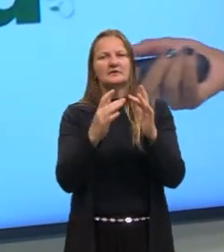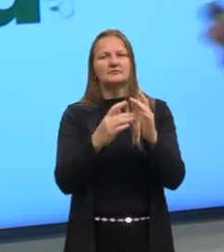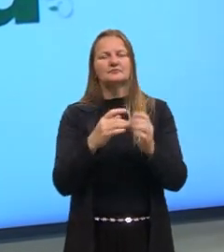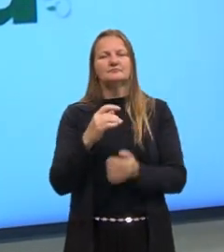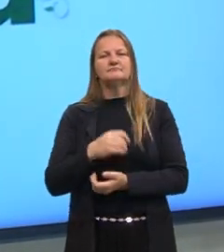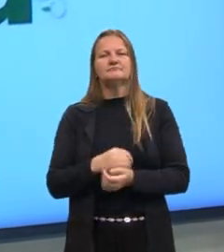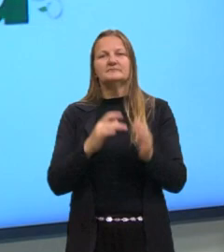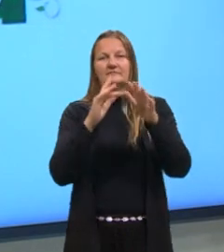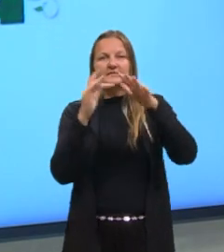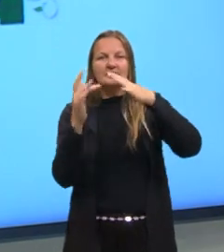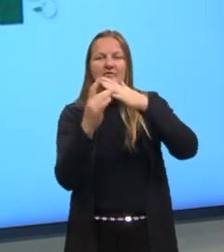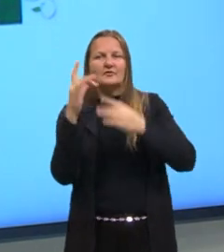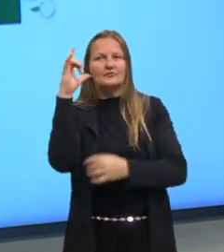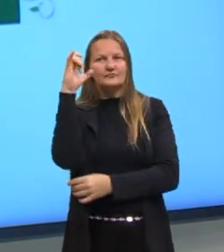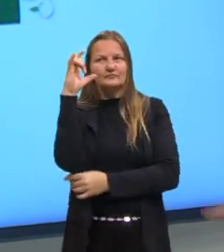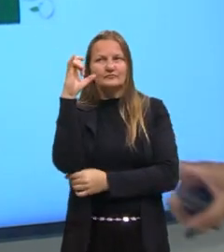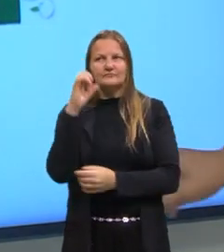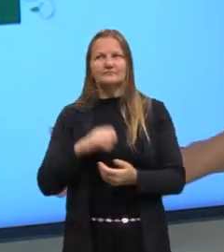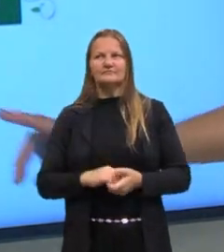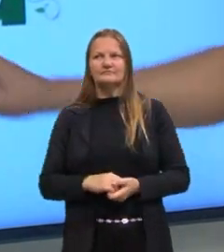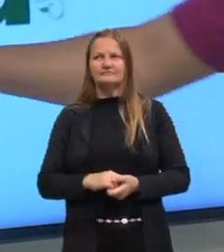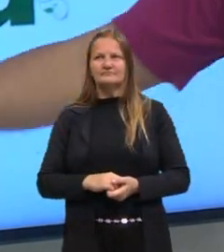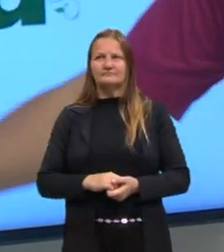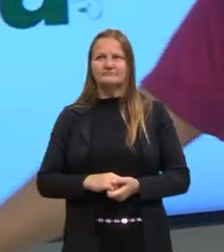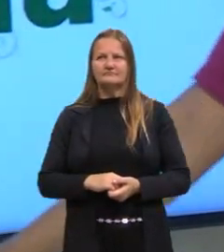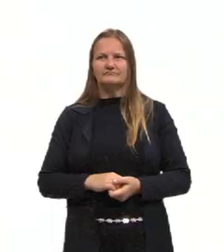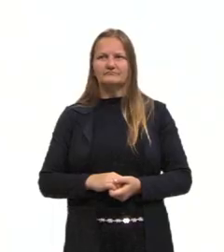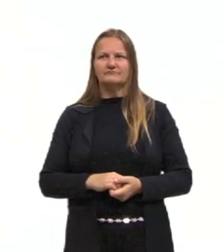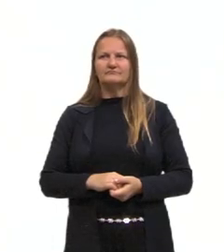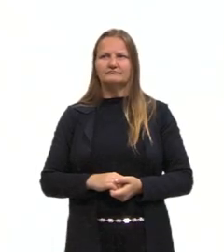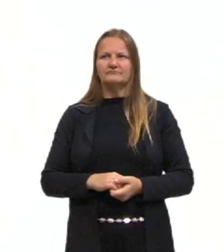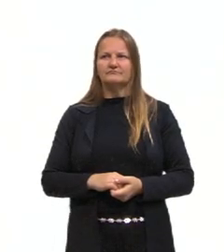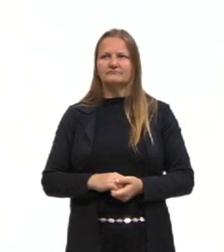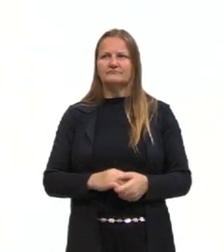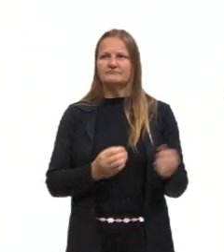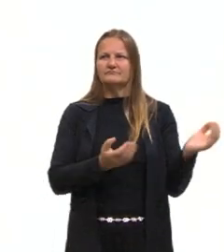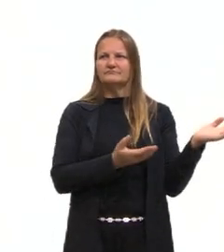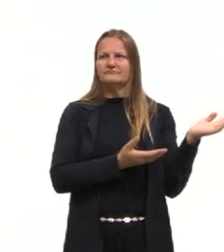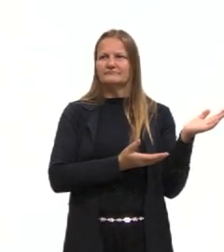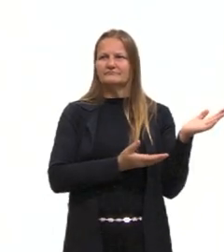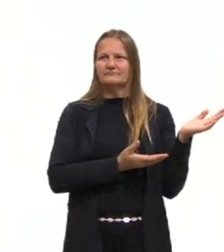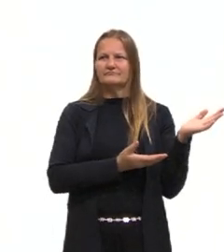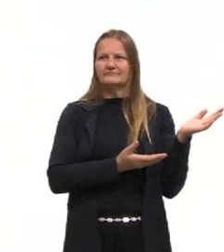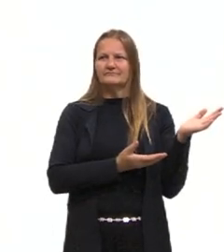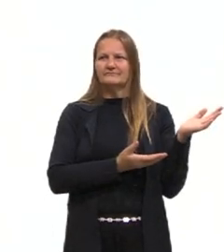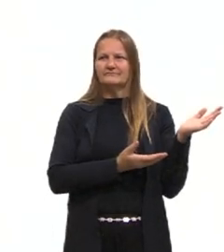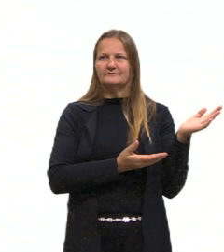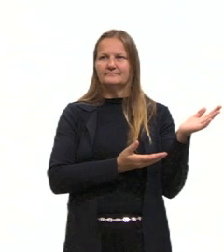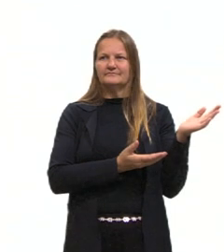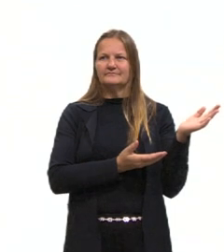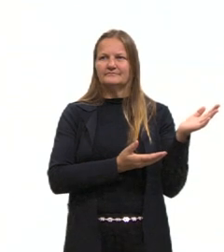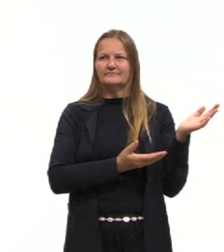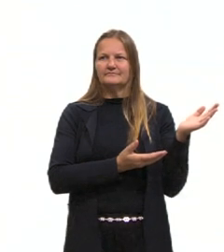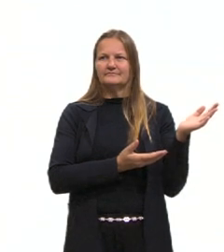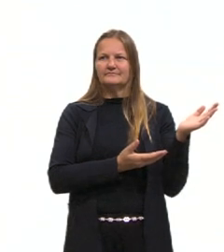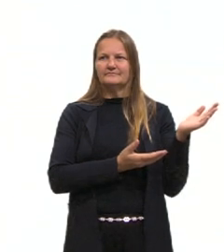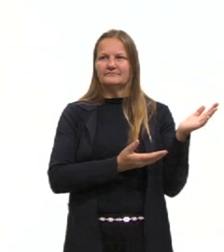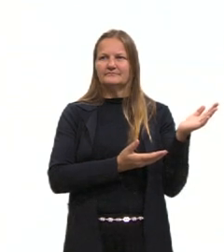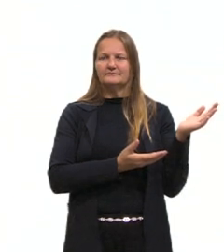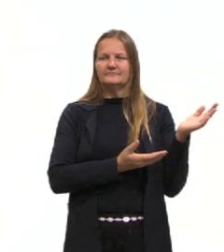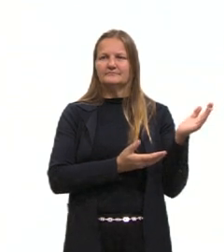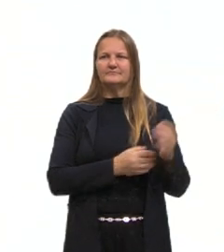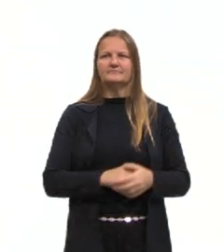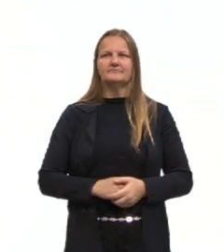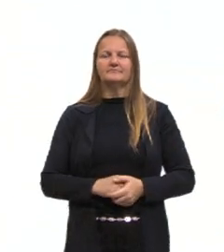social, no Insta, certo? Se puder botar aqui, agradeço o meu Insta, nise.pereira, s.pereira. Gente,